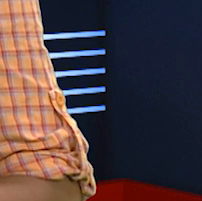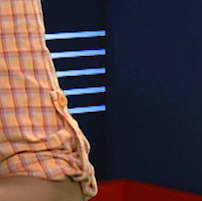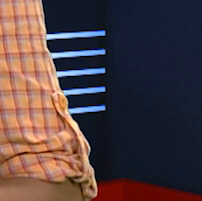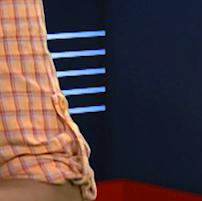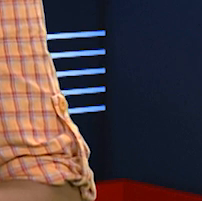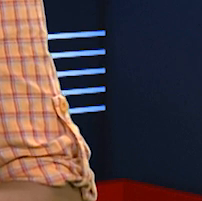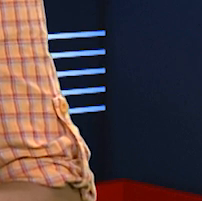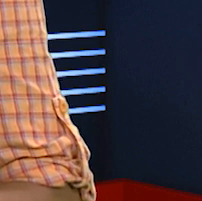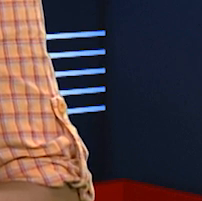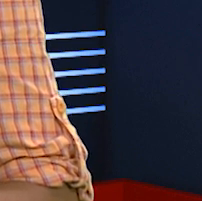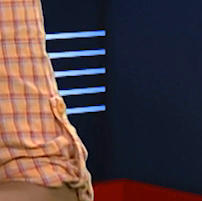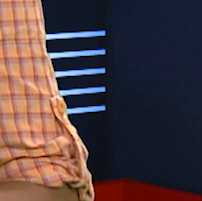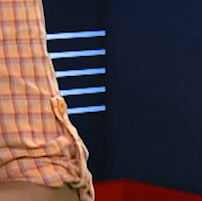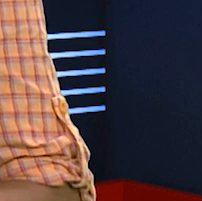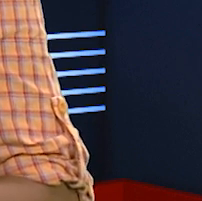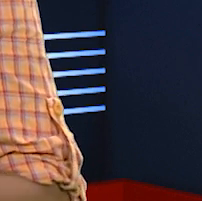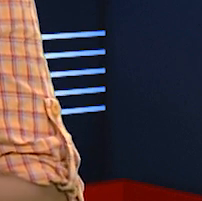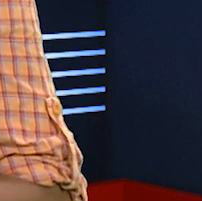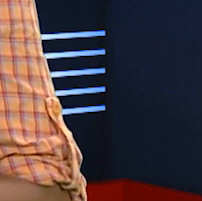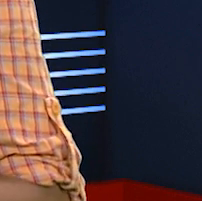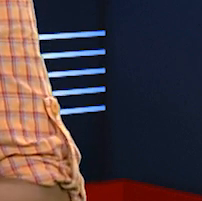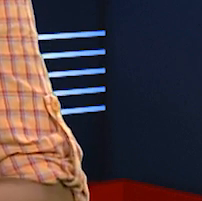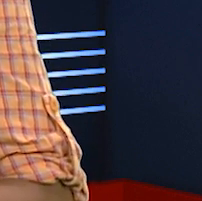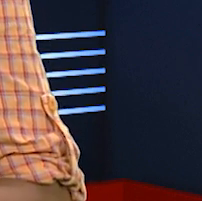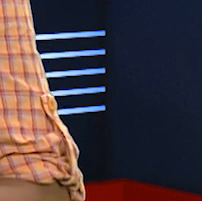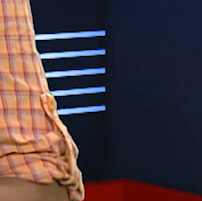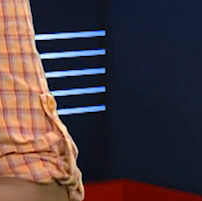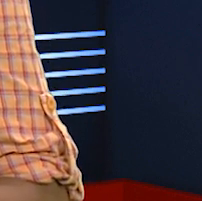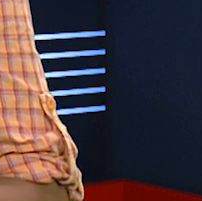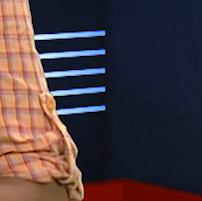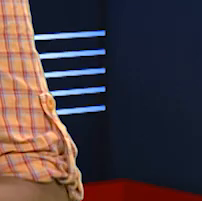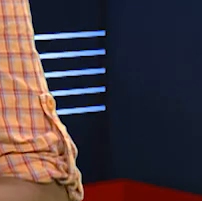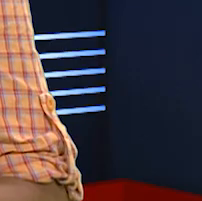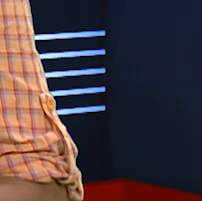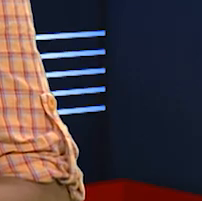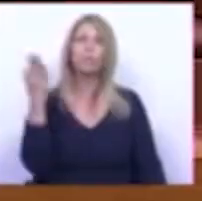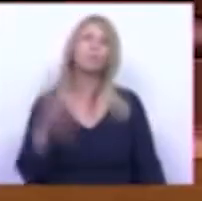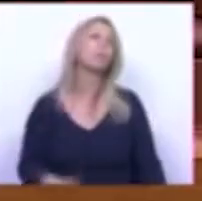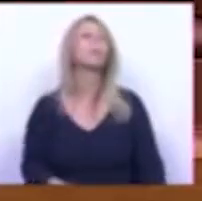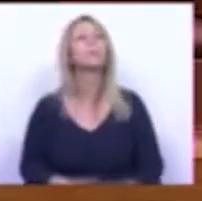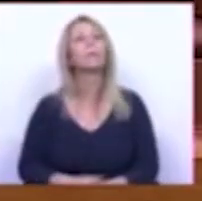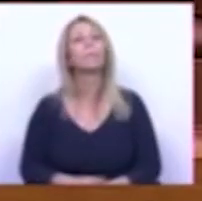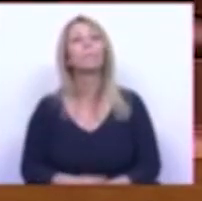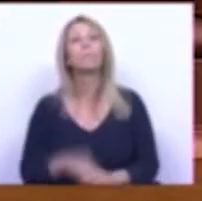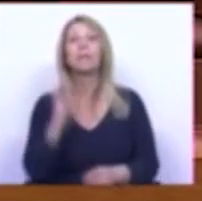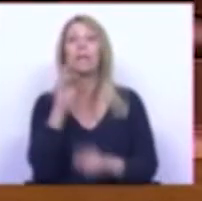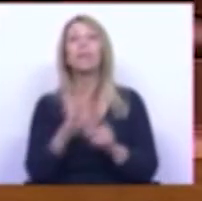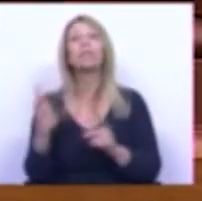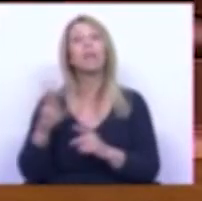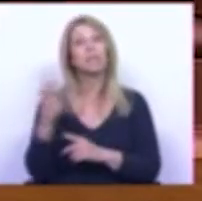que os salários irão perder pelo menos 4% de poder de compra neste ano a inflação